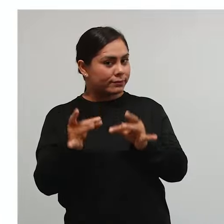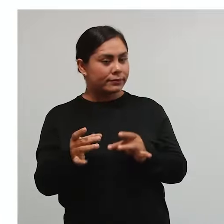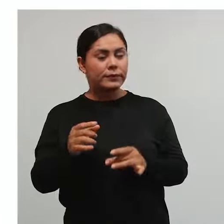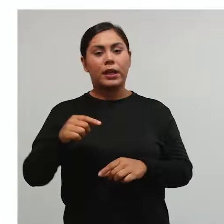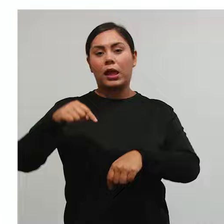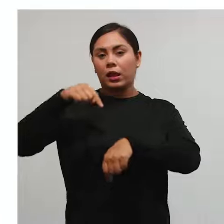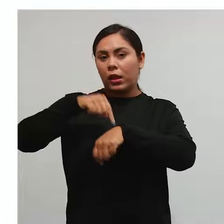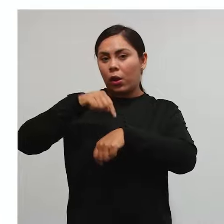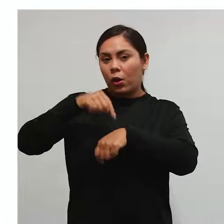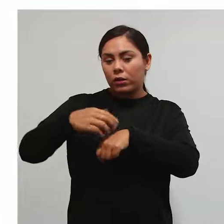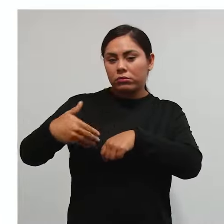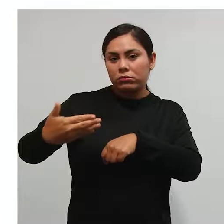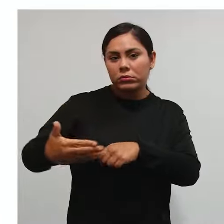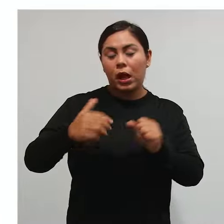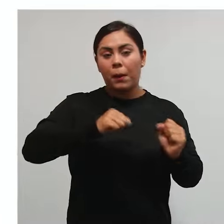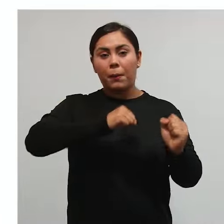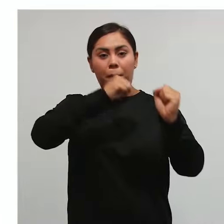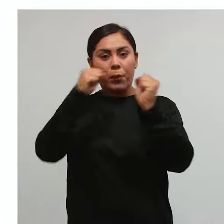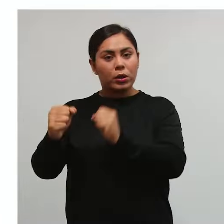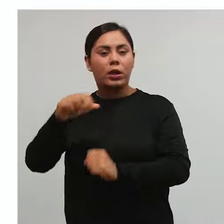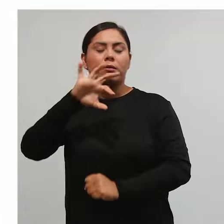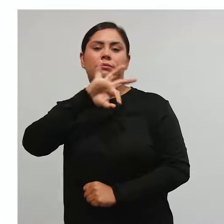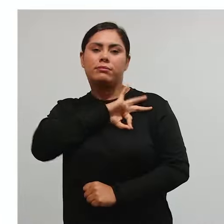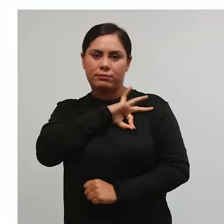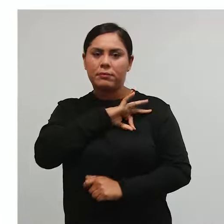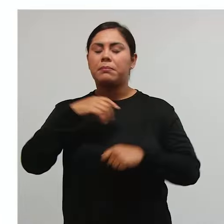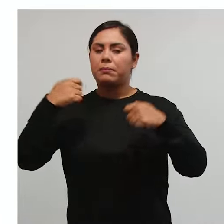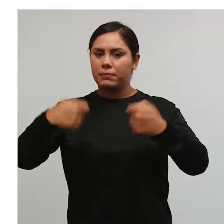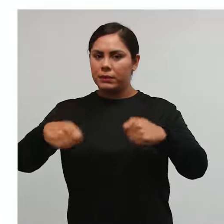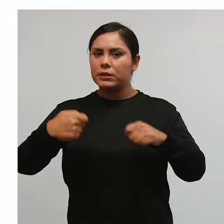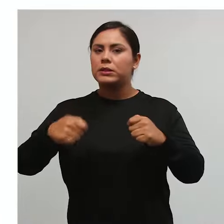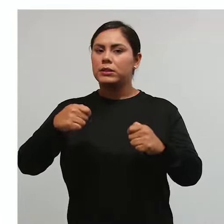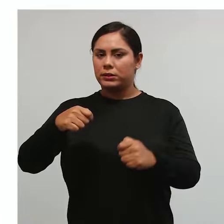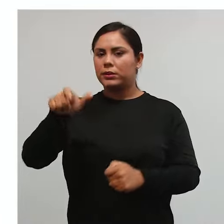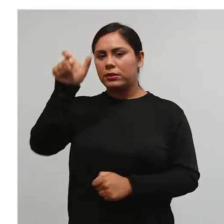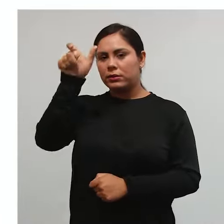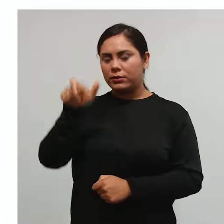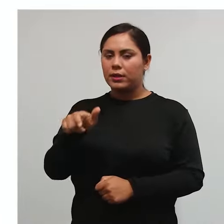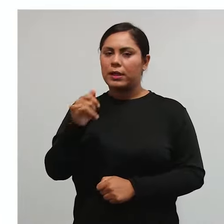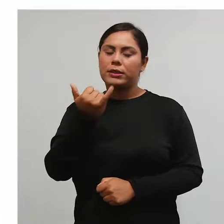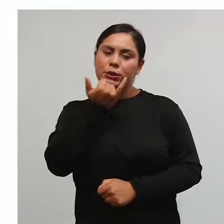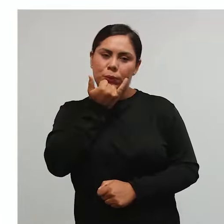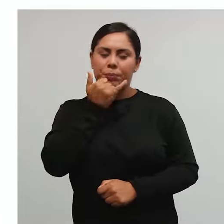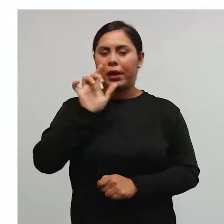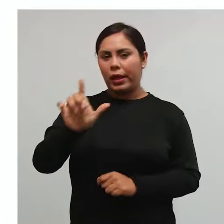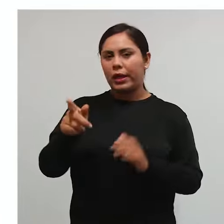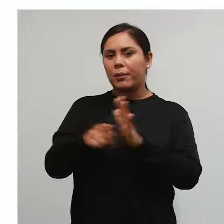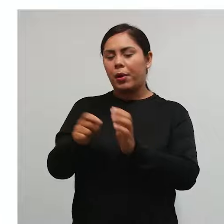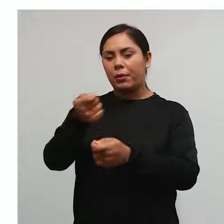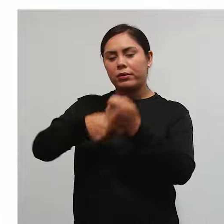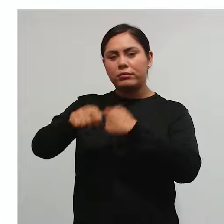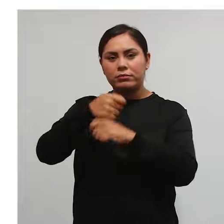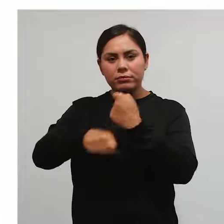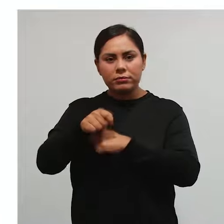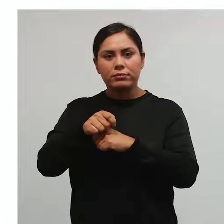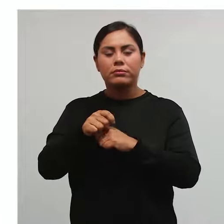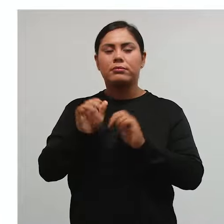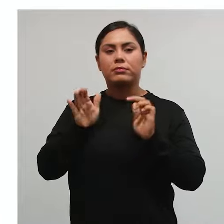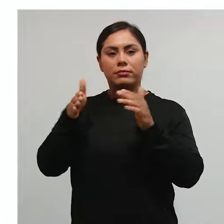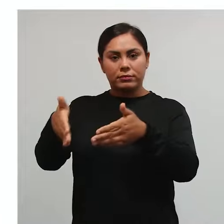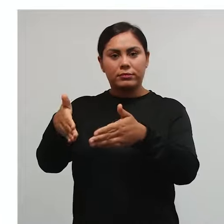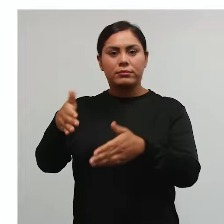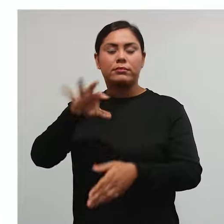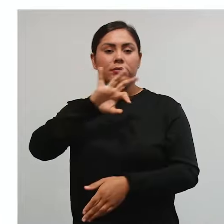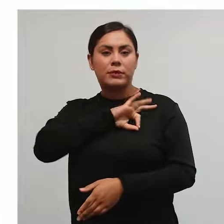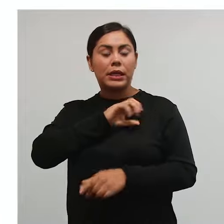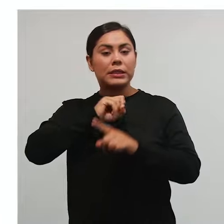de poder de polícia, tem que ter a polícia, desculpa, a polícia administrativa que eu estou falando. E